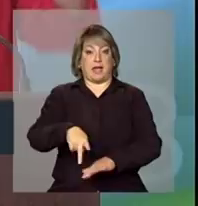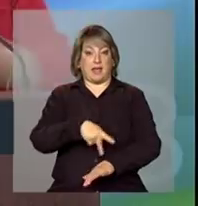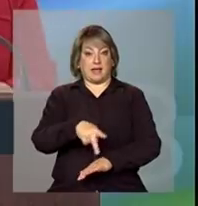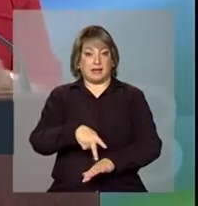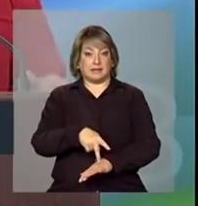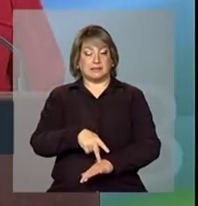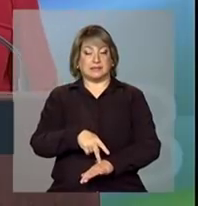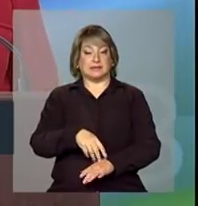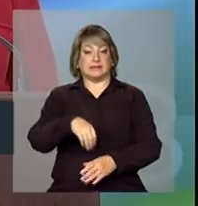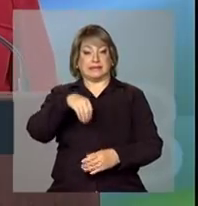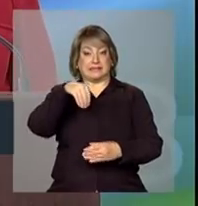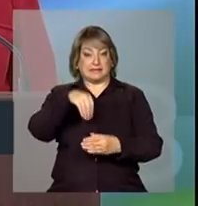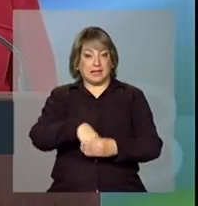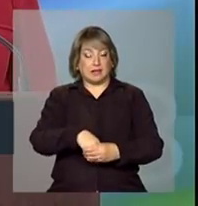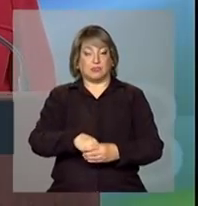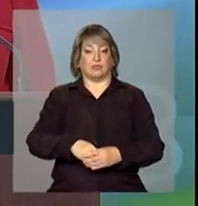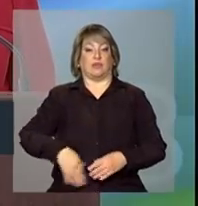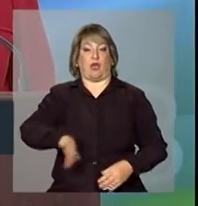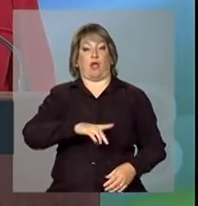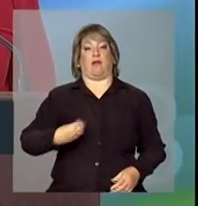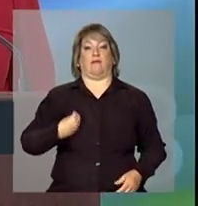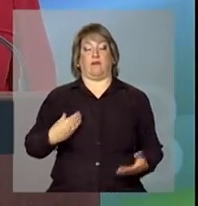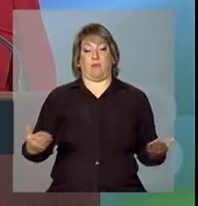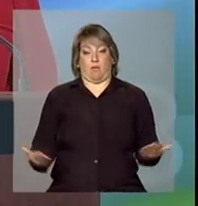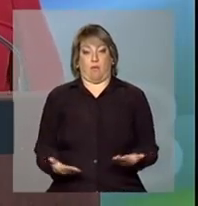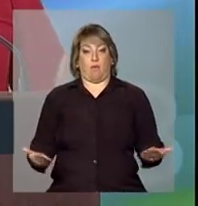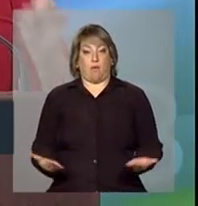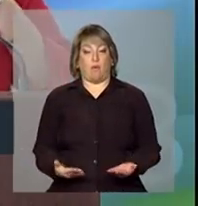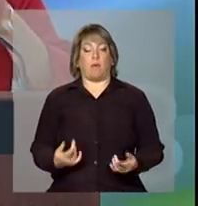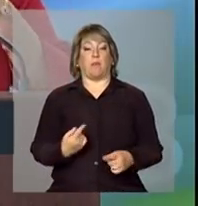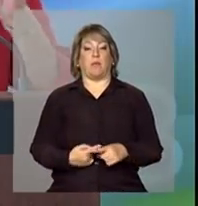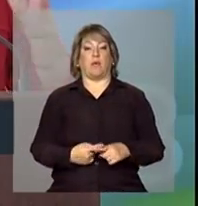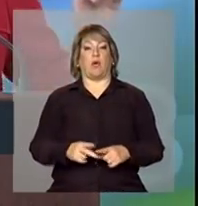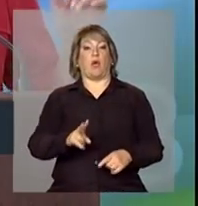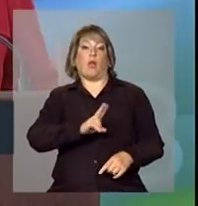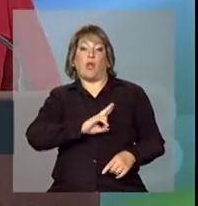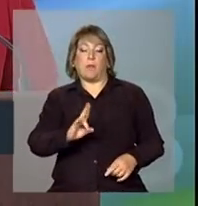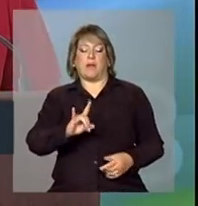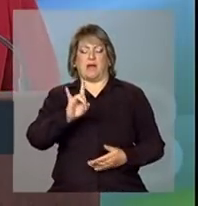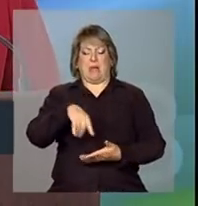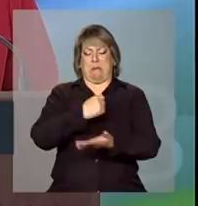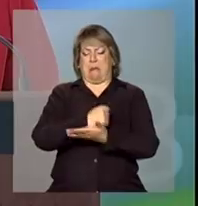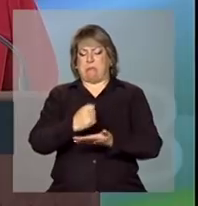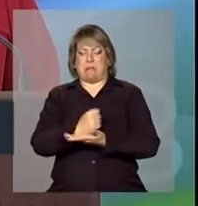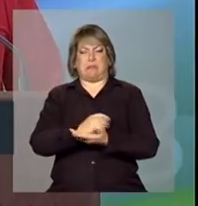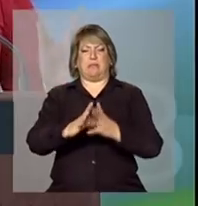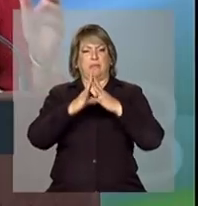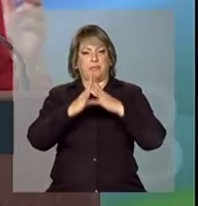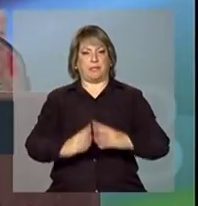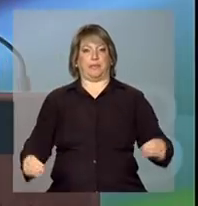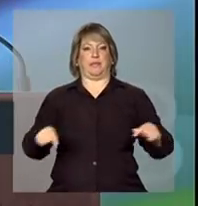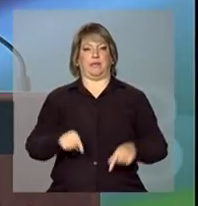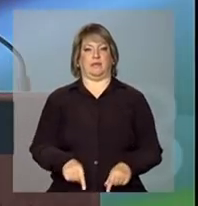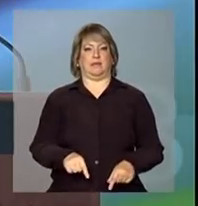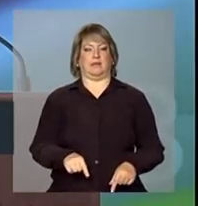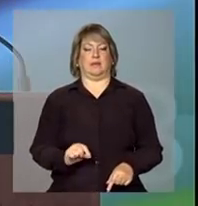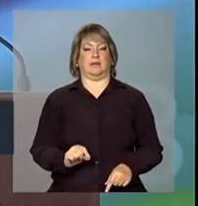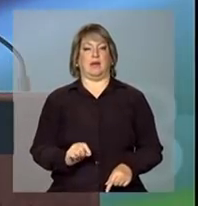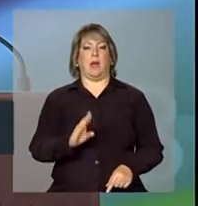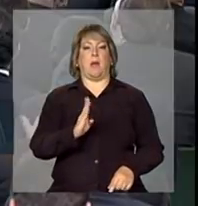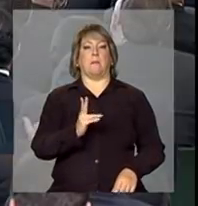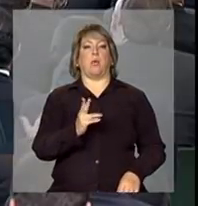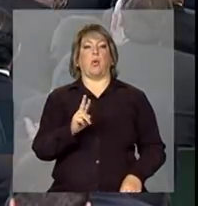e na conjuntura que nós vivemos, que é a questão da desburocratização. Quem mais?